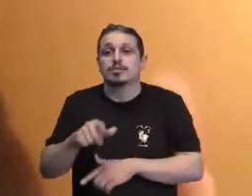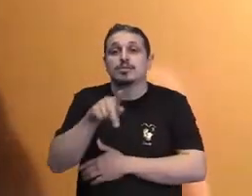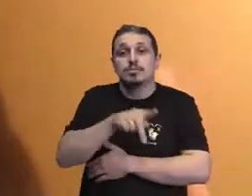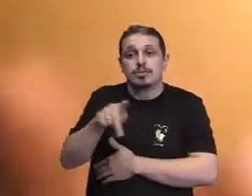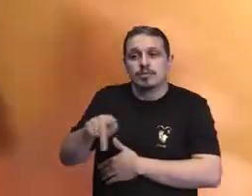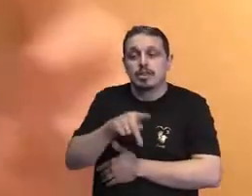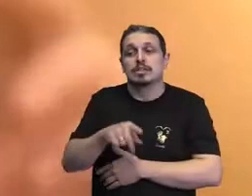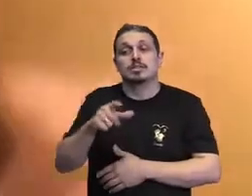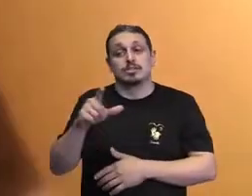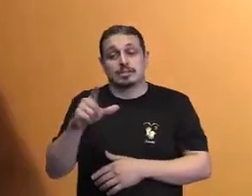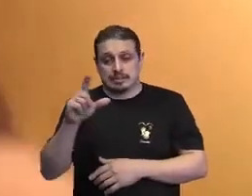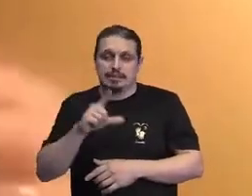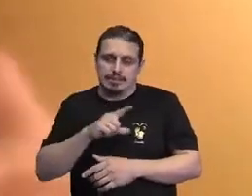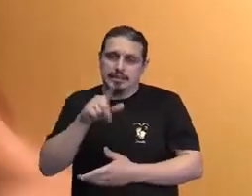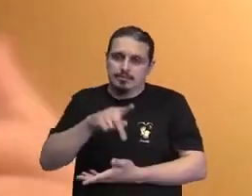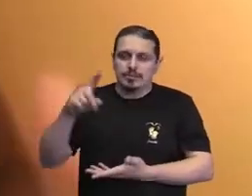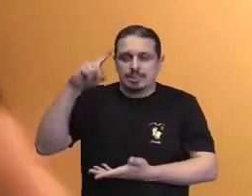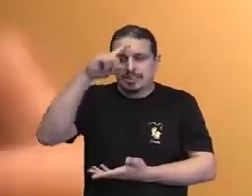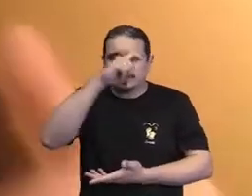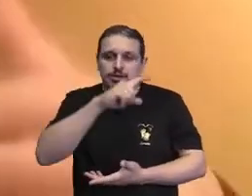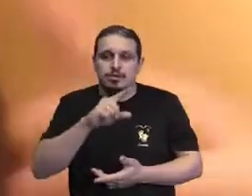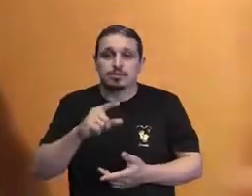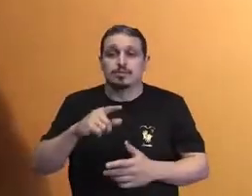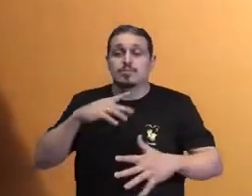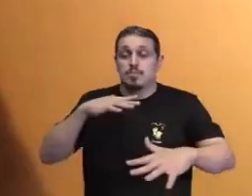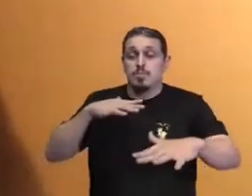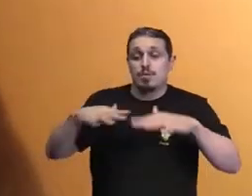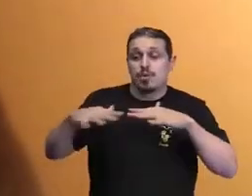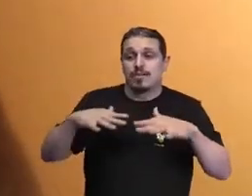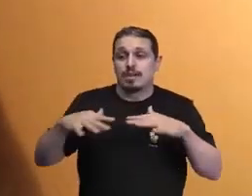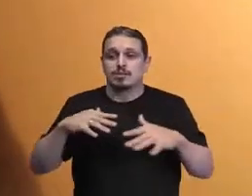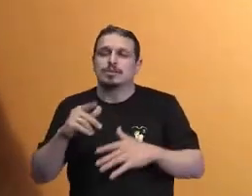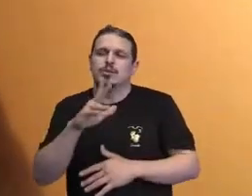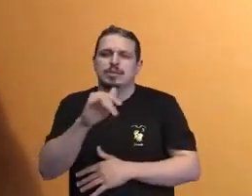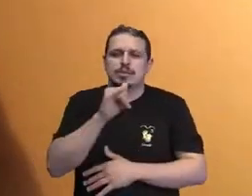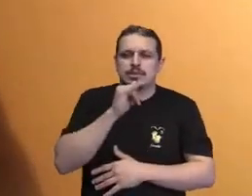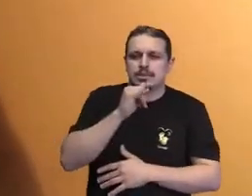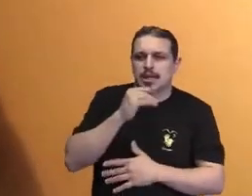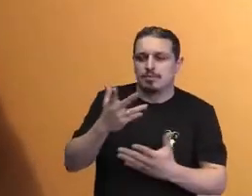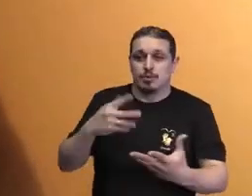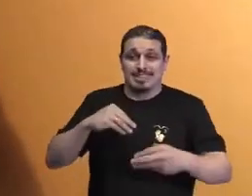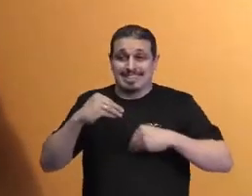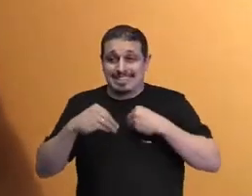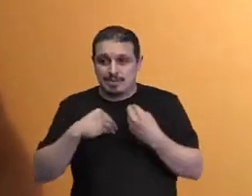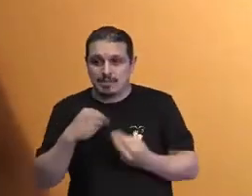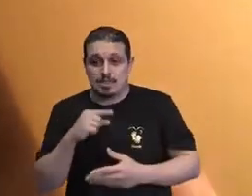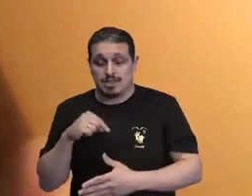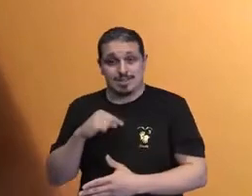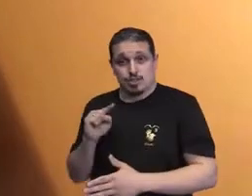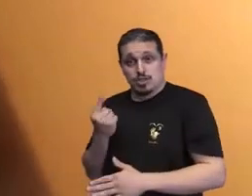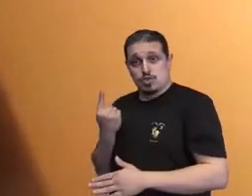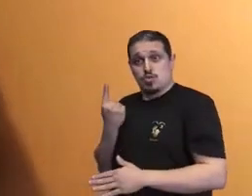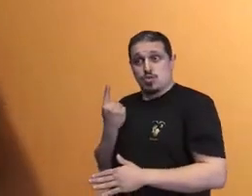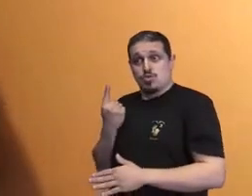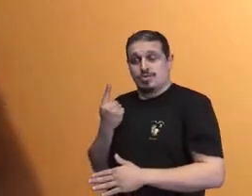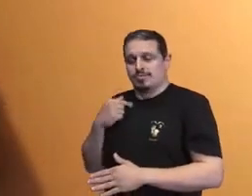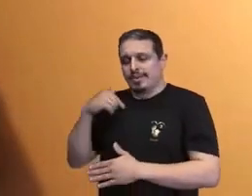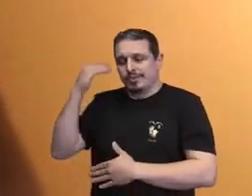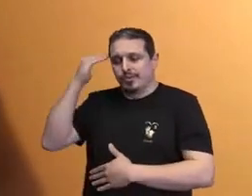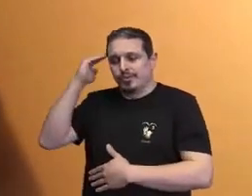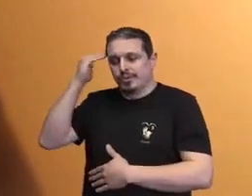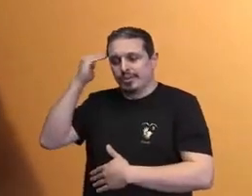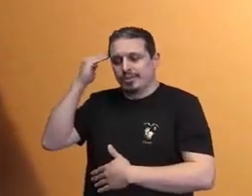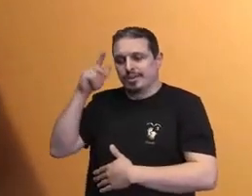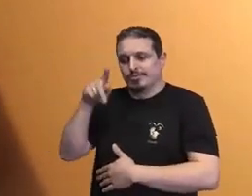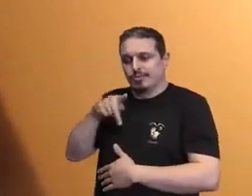locomoção, mesmo pessoas que têm algum tipo de embaraço para a sua autonomia, ainda assim sabem que ela não quer ficar